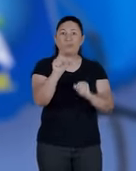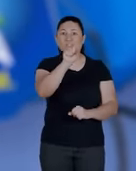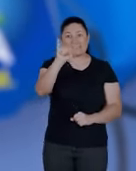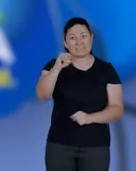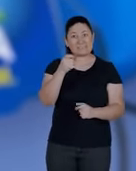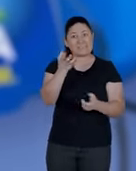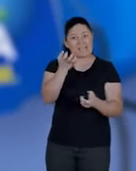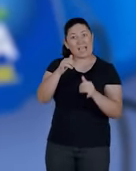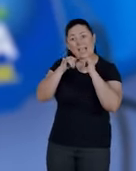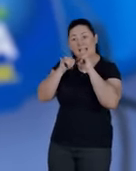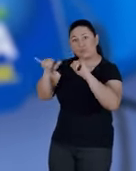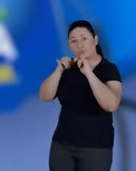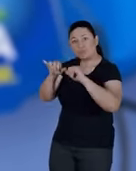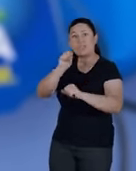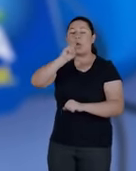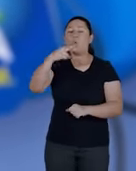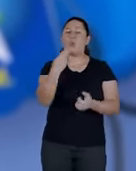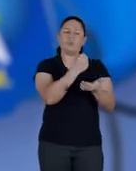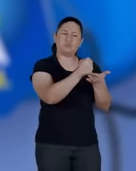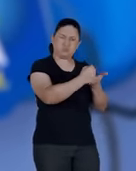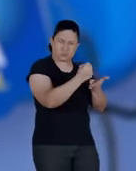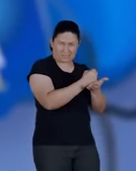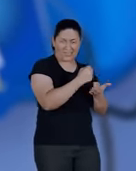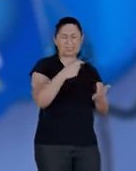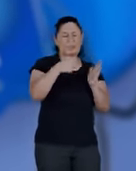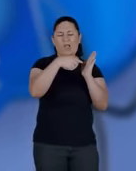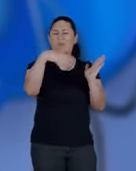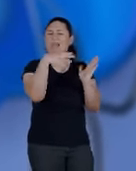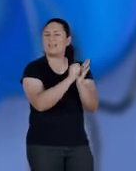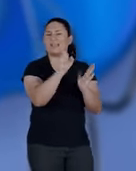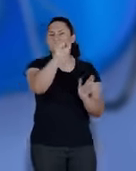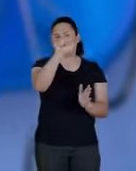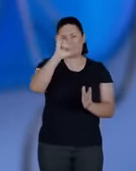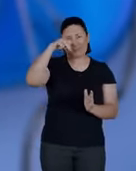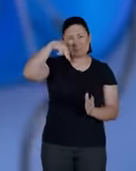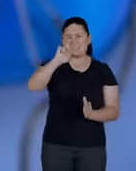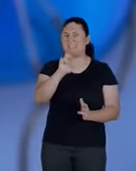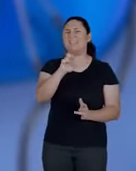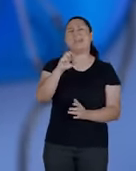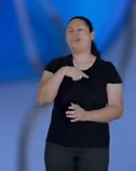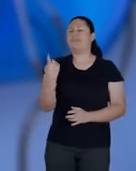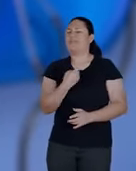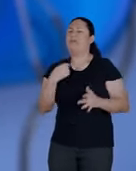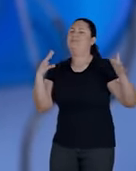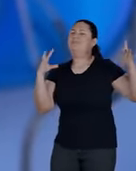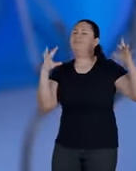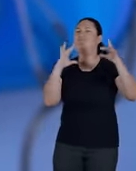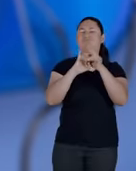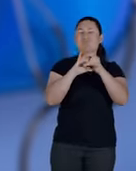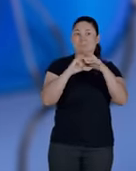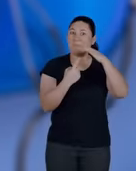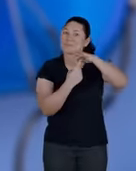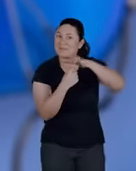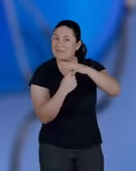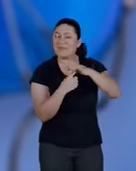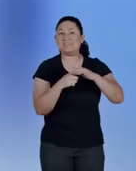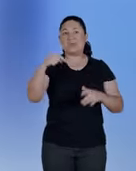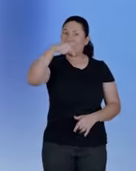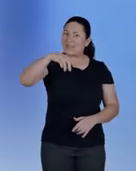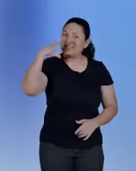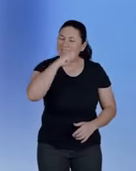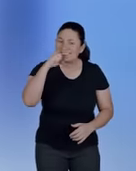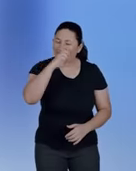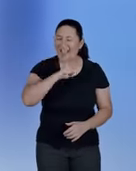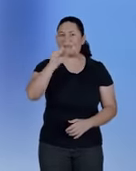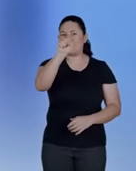anunciar a vaga ou ser contratado, faça o cadastro no Cine, que a gente faz NET, no mega feirão de empregos.